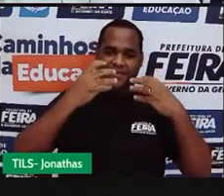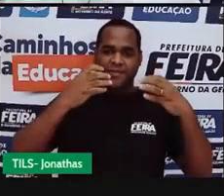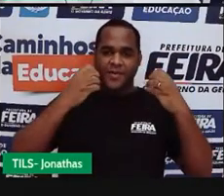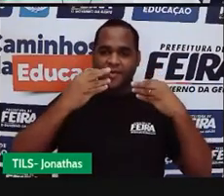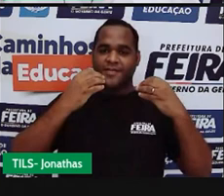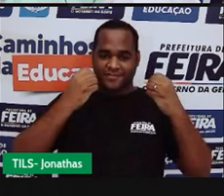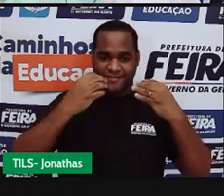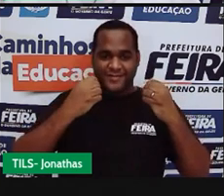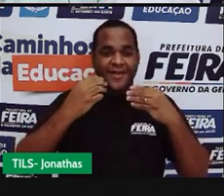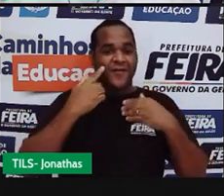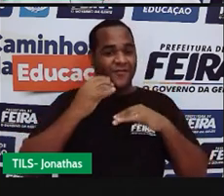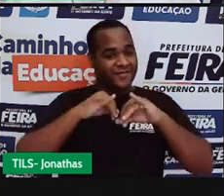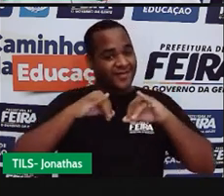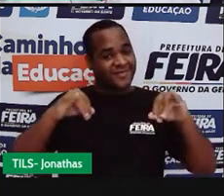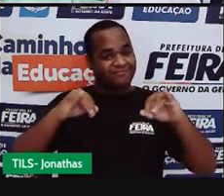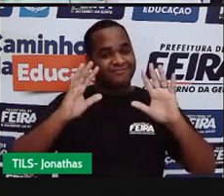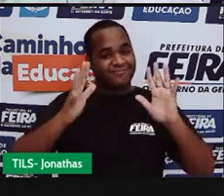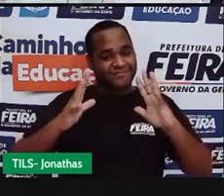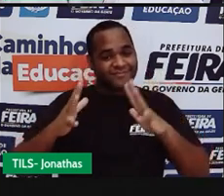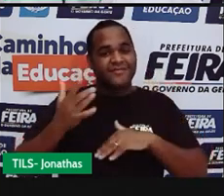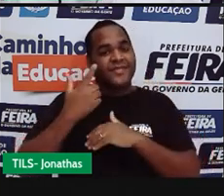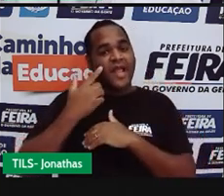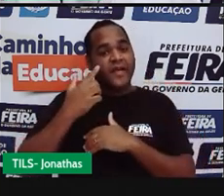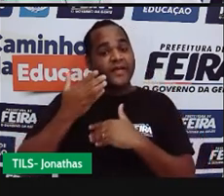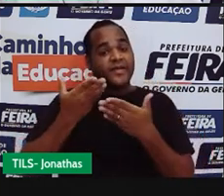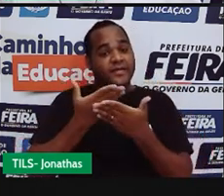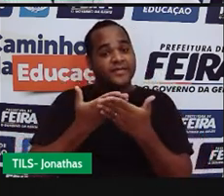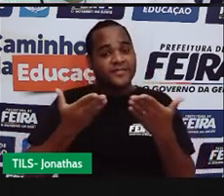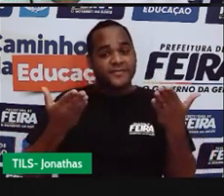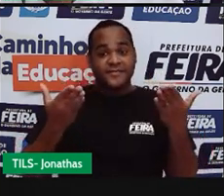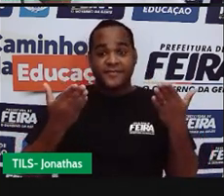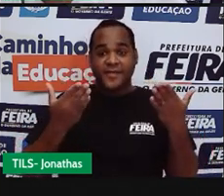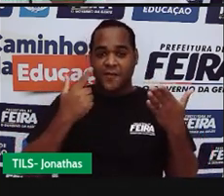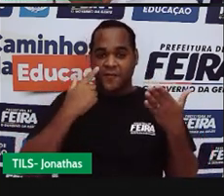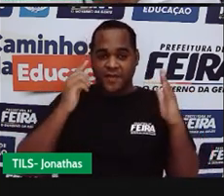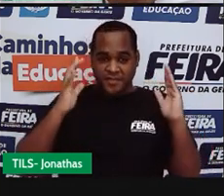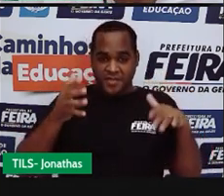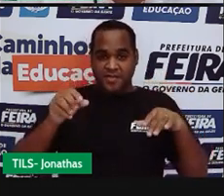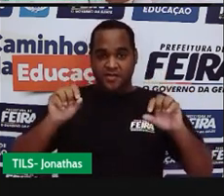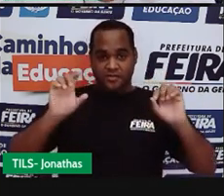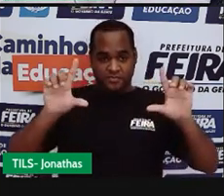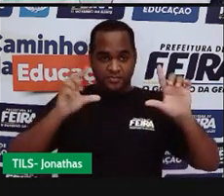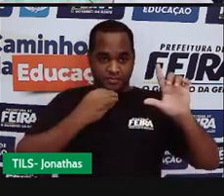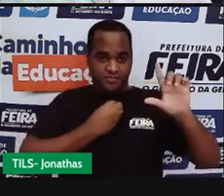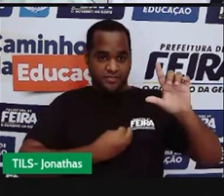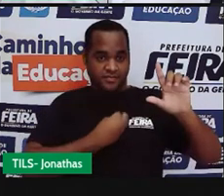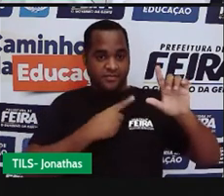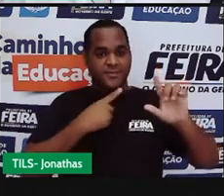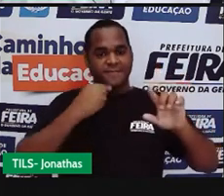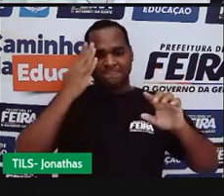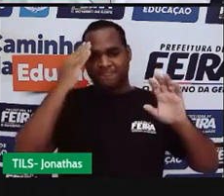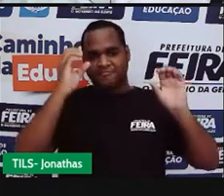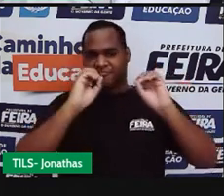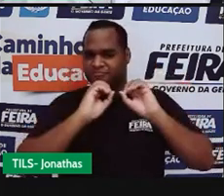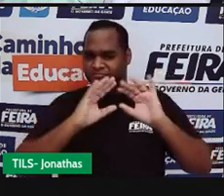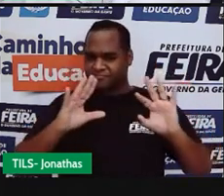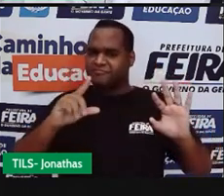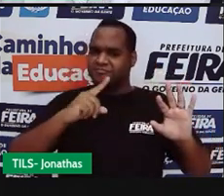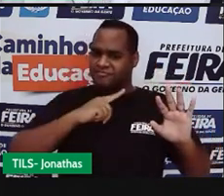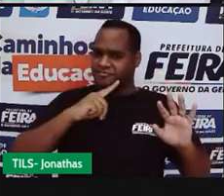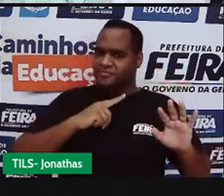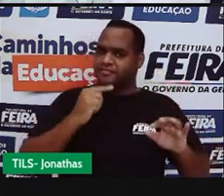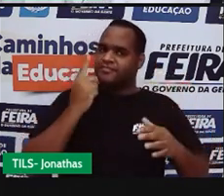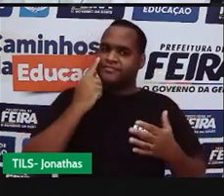disse, eu avisei. Então, vamos lá. Já fomos ao quadro, já entendemos a condição de existência de um